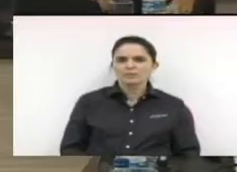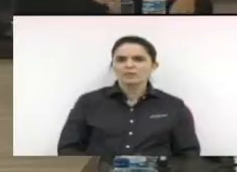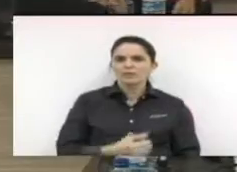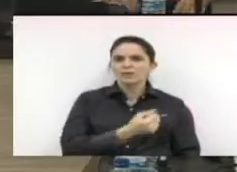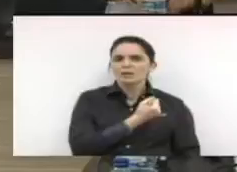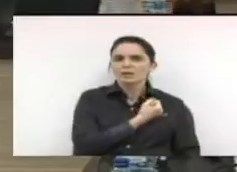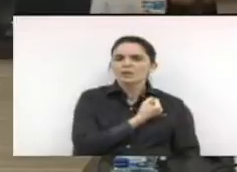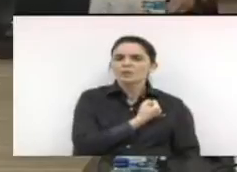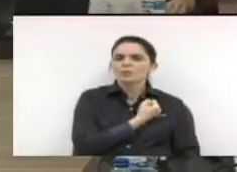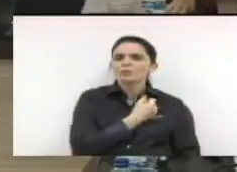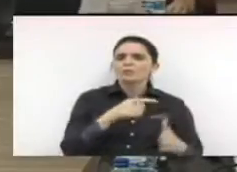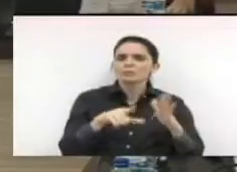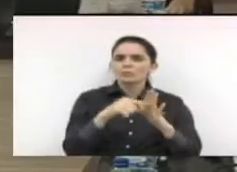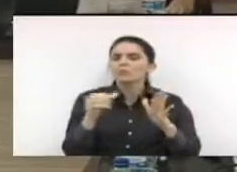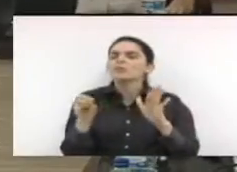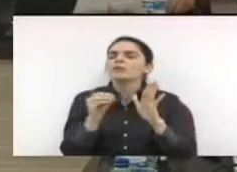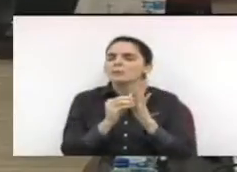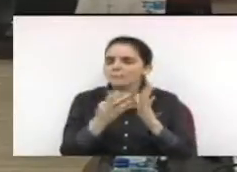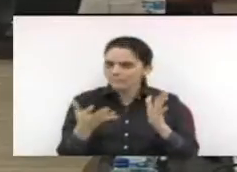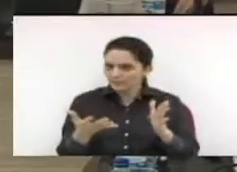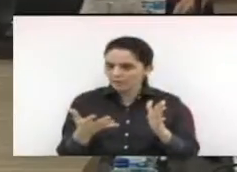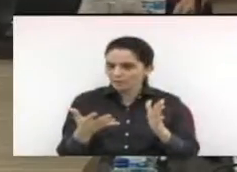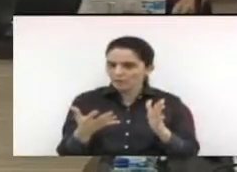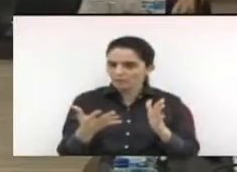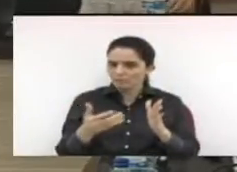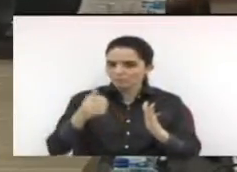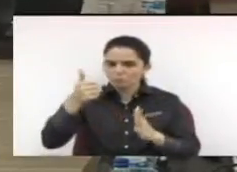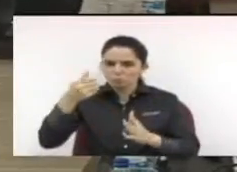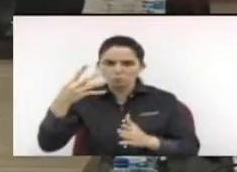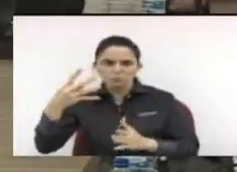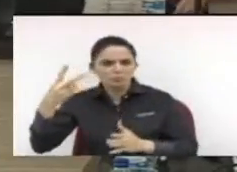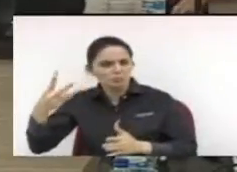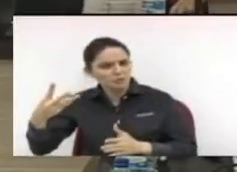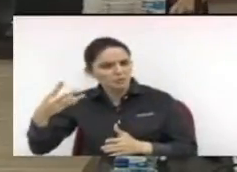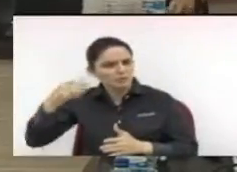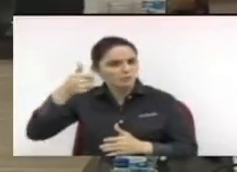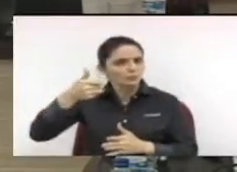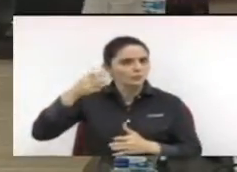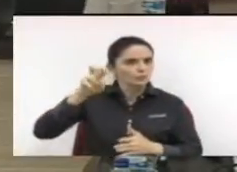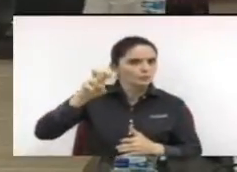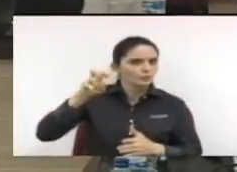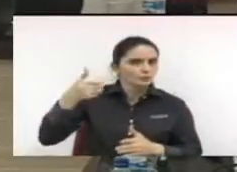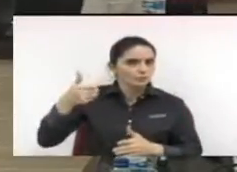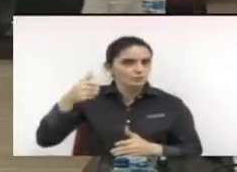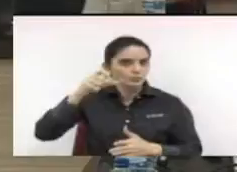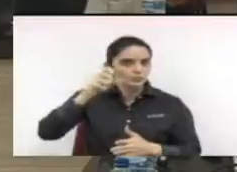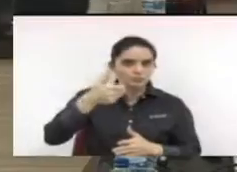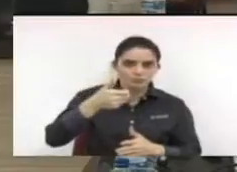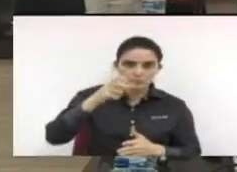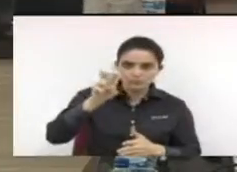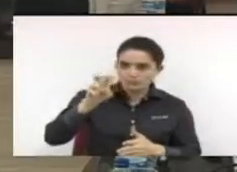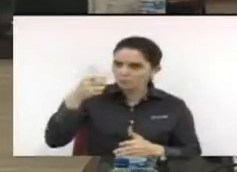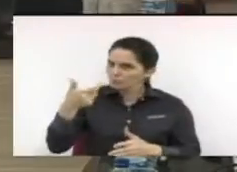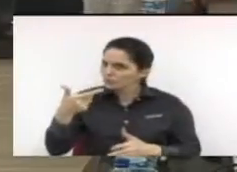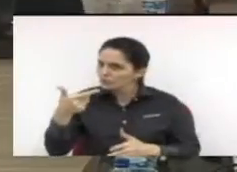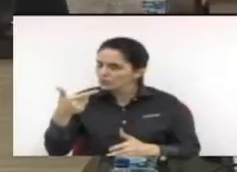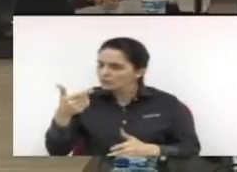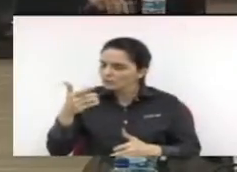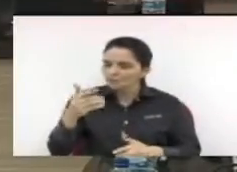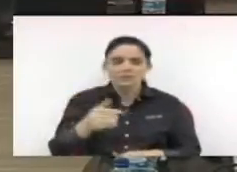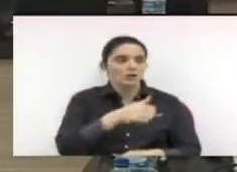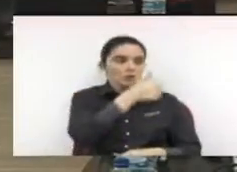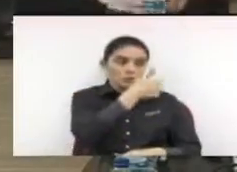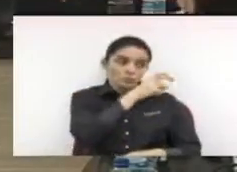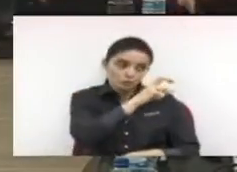tenho 143, 151, 152, 153. 152, querida. 152?